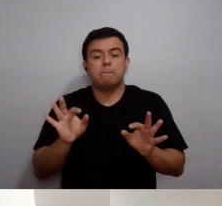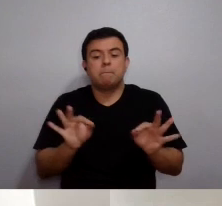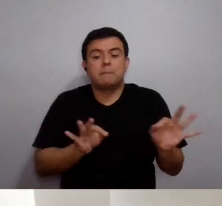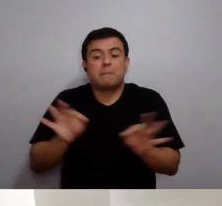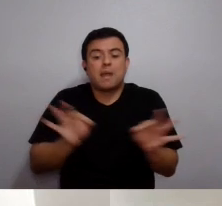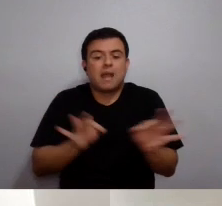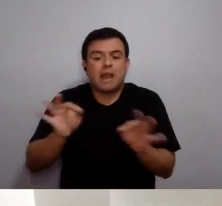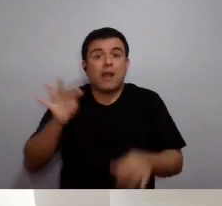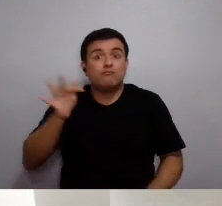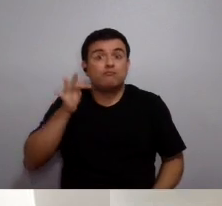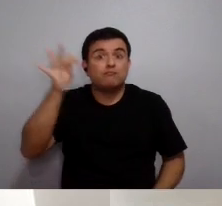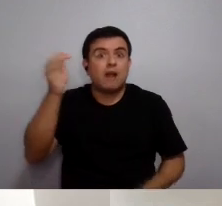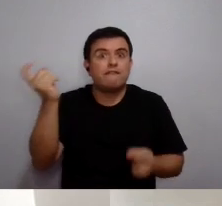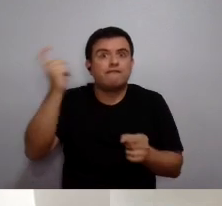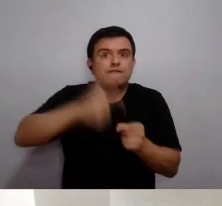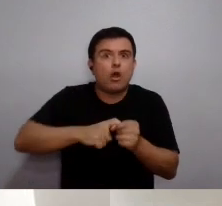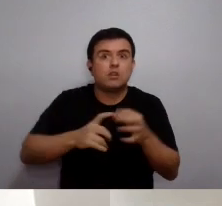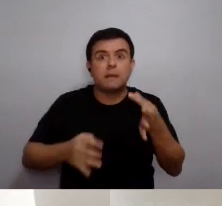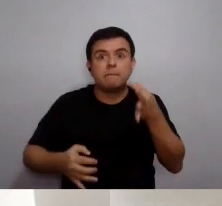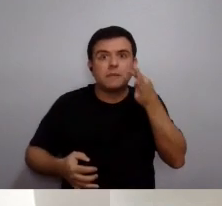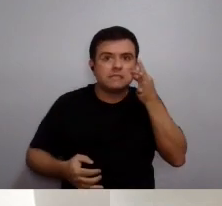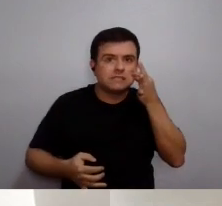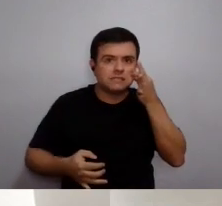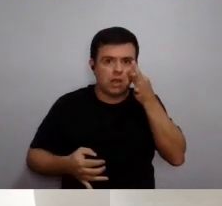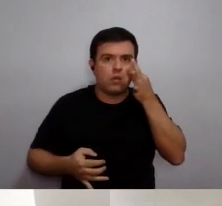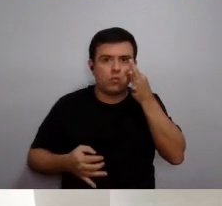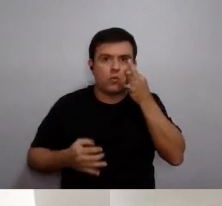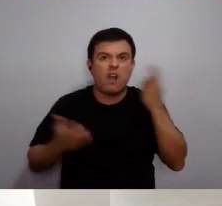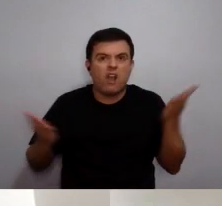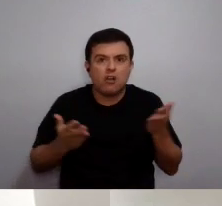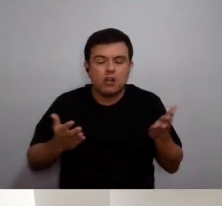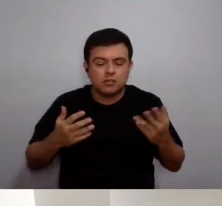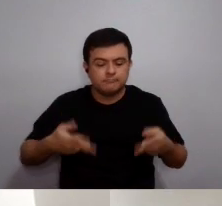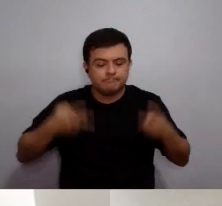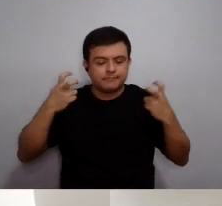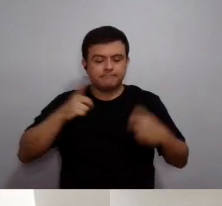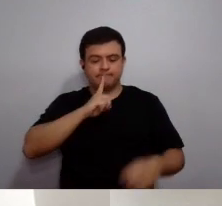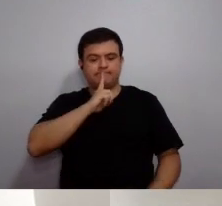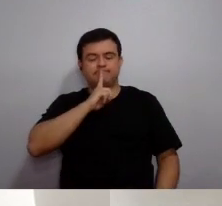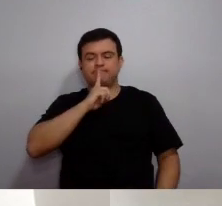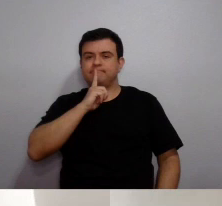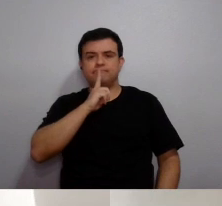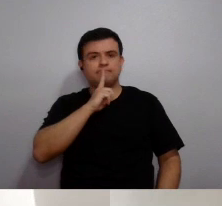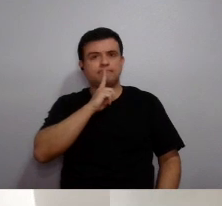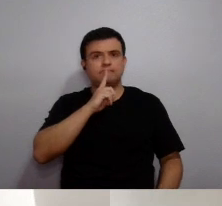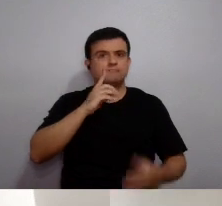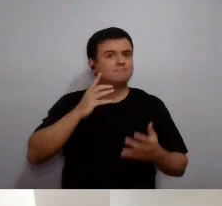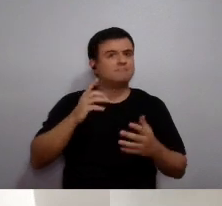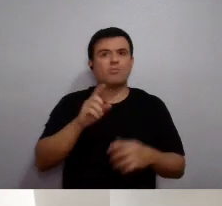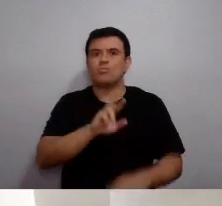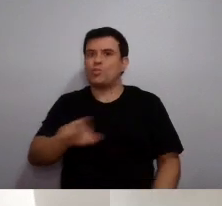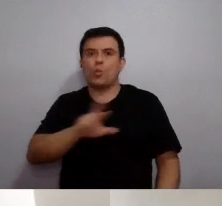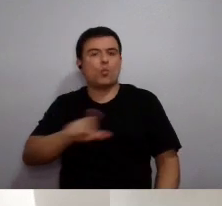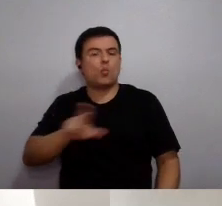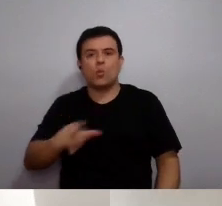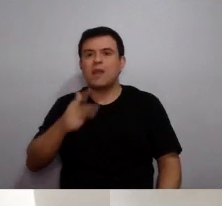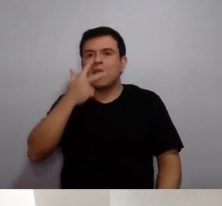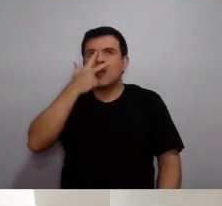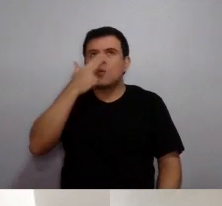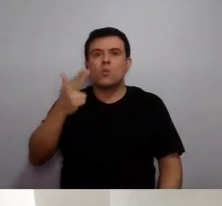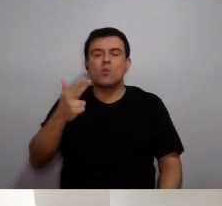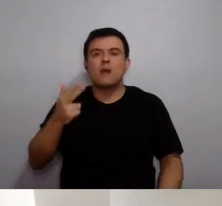universidade para preparar uma futura volta às atividades presidenciais, e cada vez mais a gente se dando conta de que não